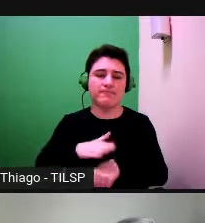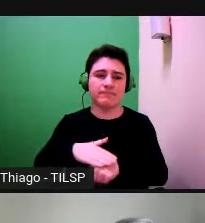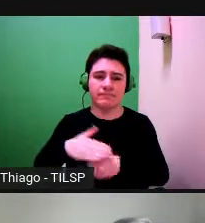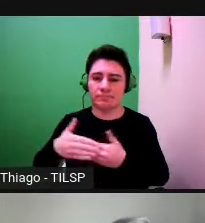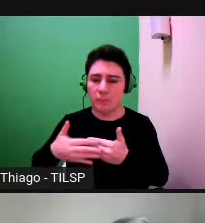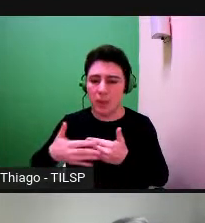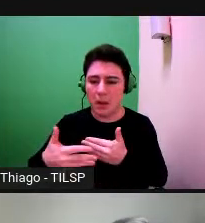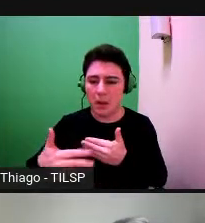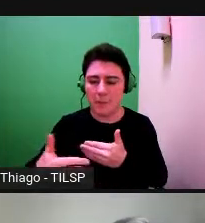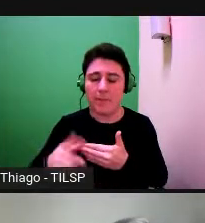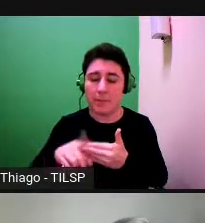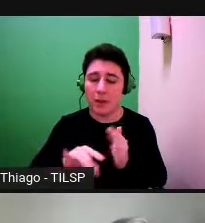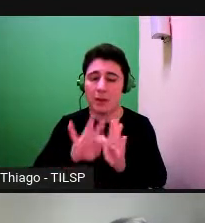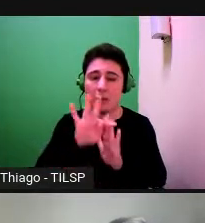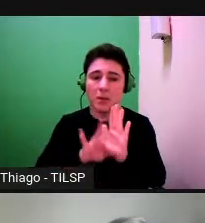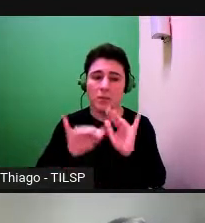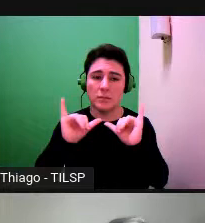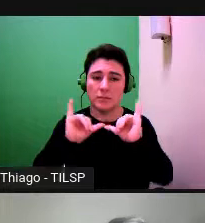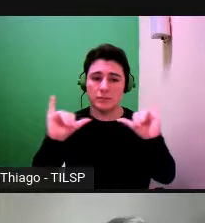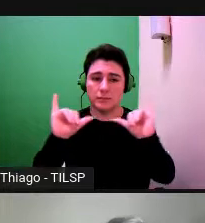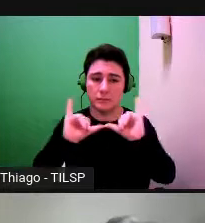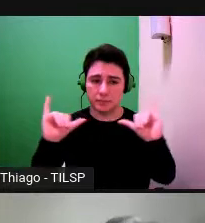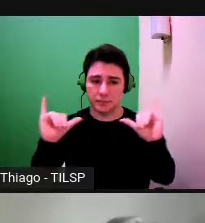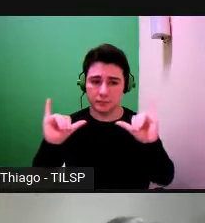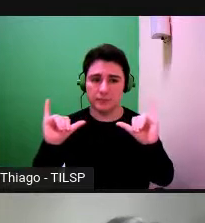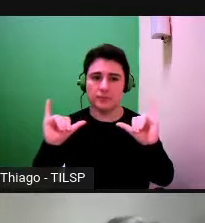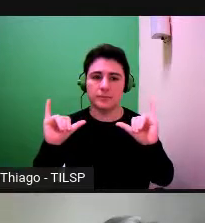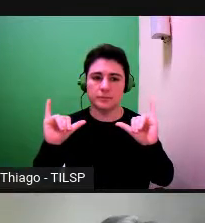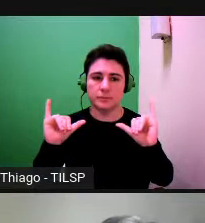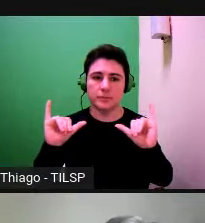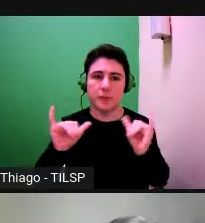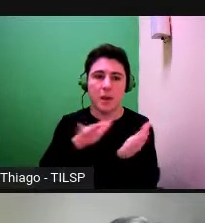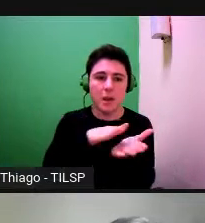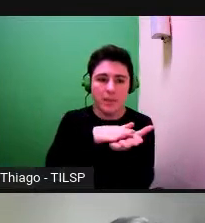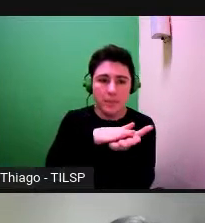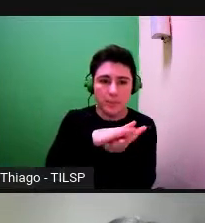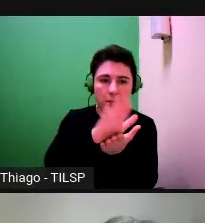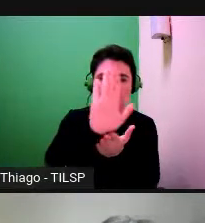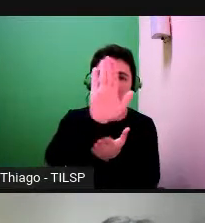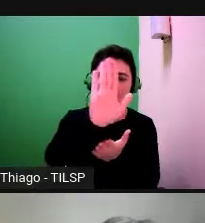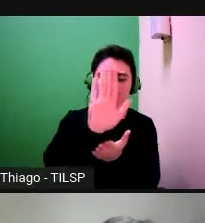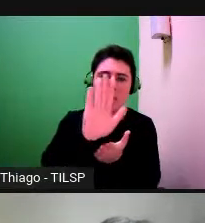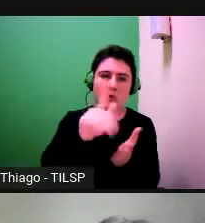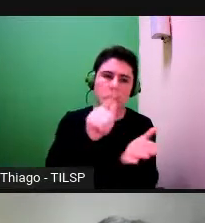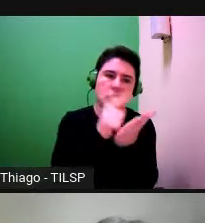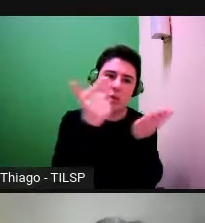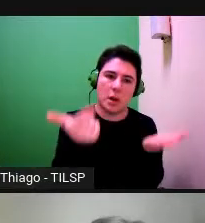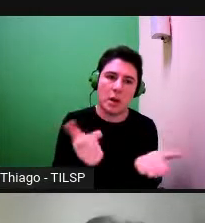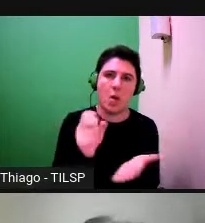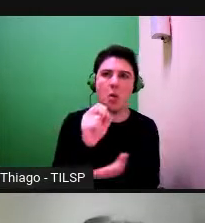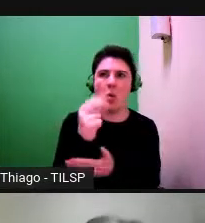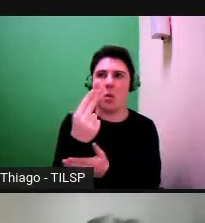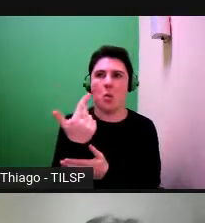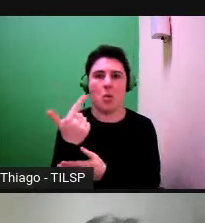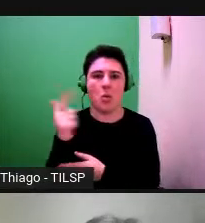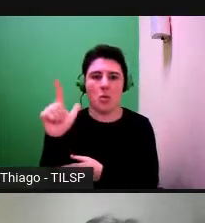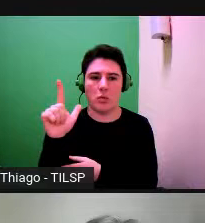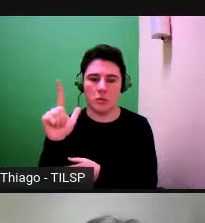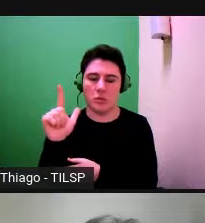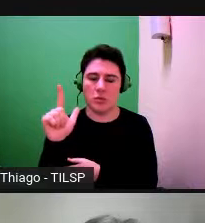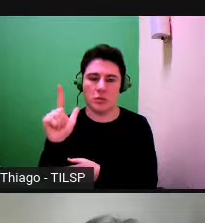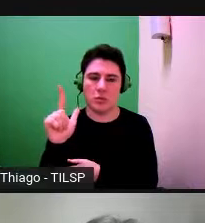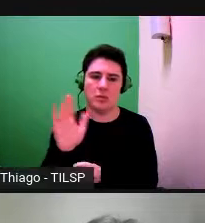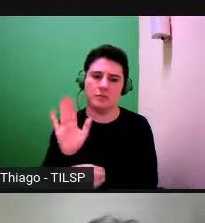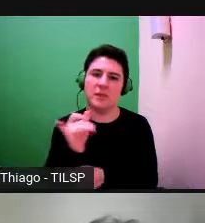de divulgação inicialmente publicado em determinado jornal ou agência noticiosa vamos ver um exemplo